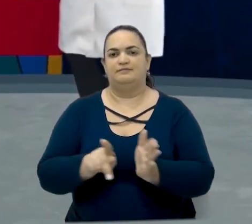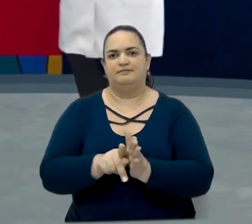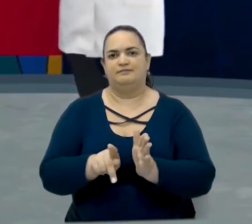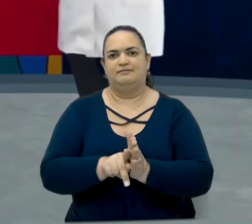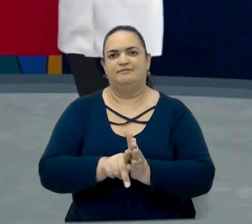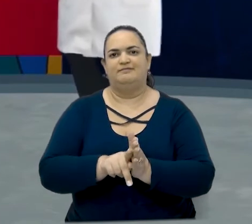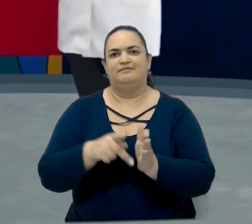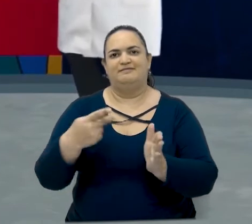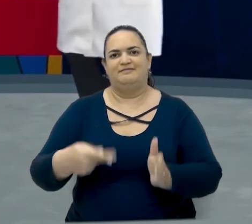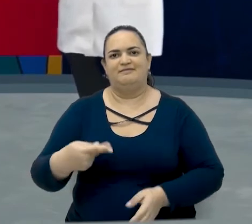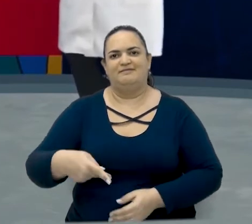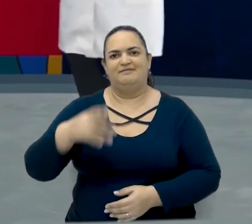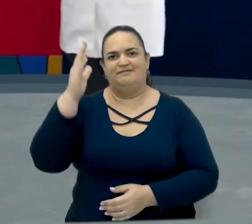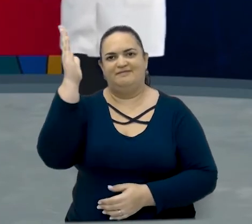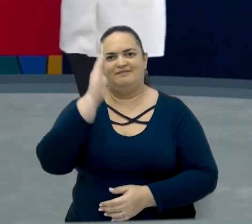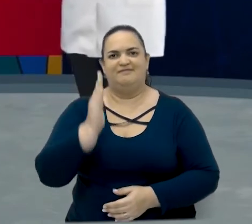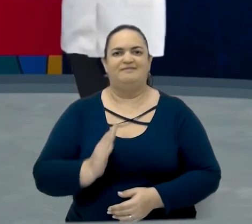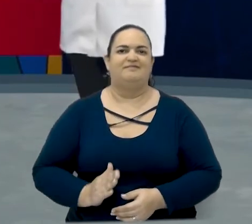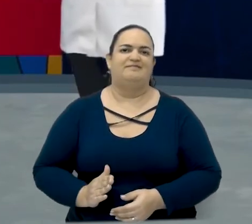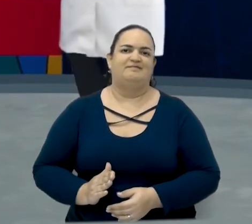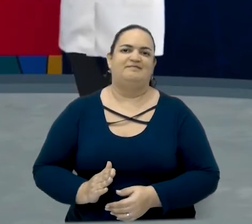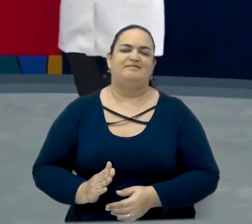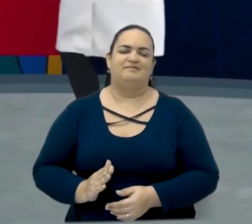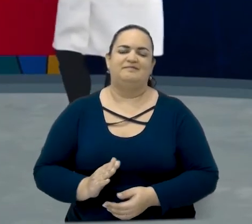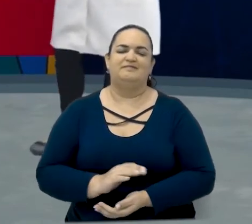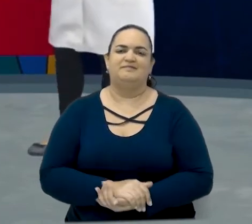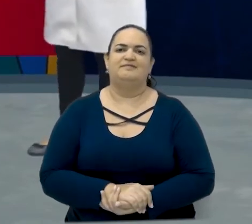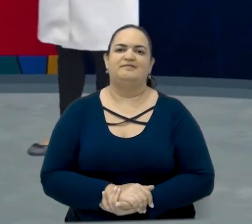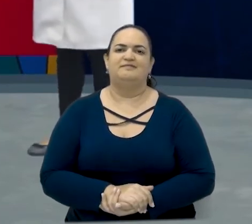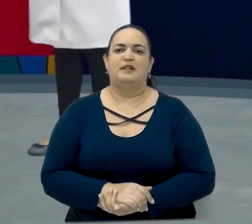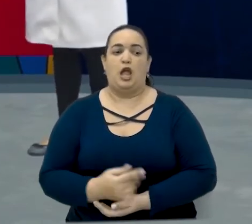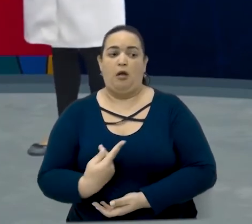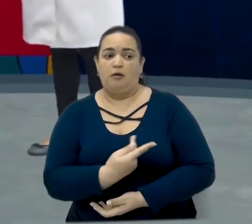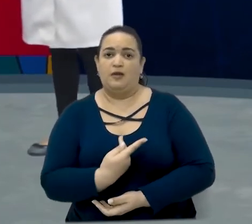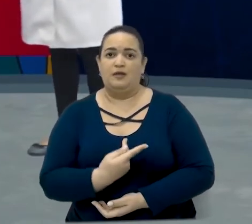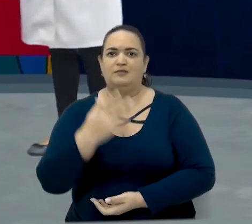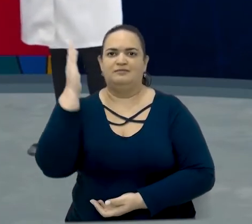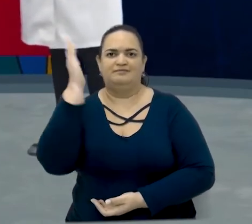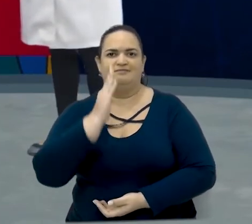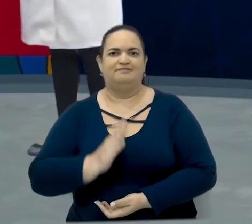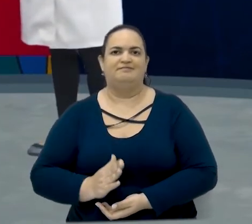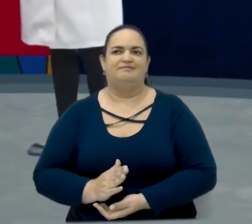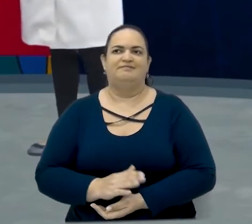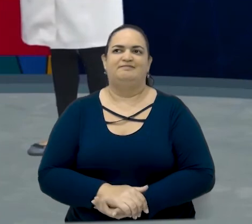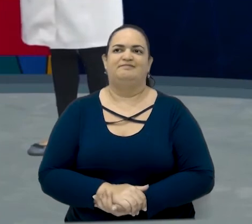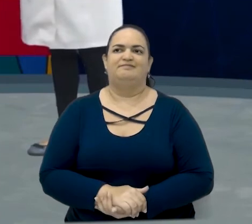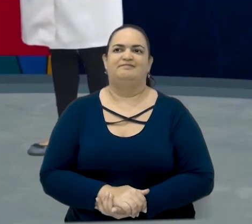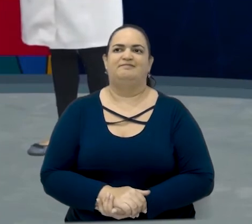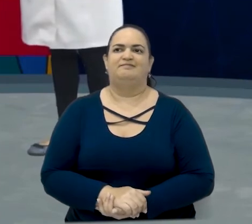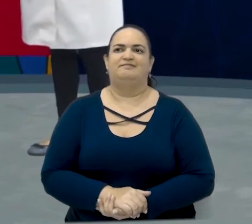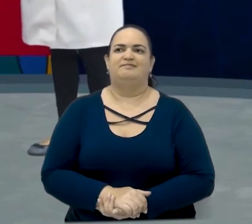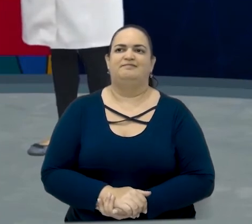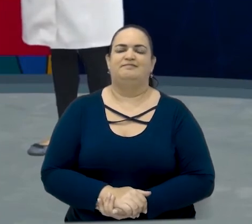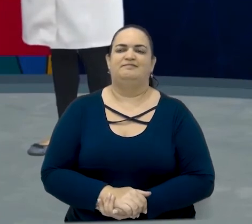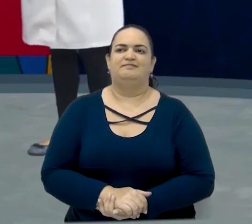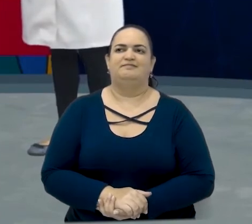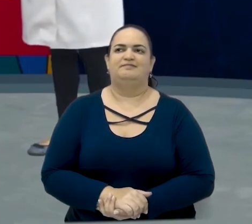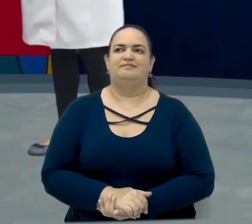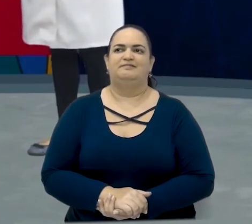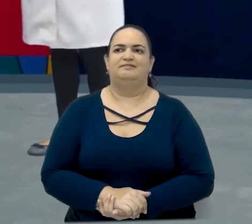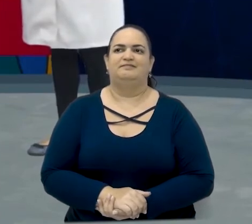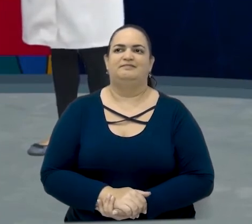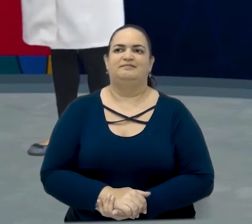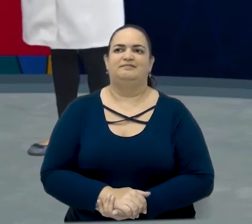We are... Novamente, né? Nós somos... Nós somos o quê? Brazilians. Tem o S lá no final,